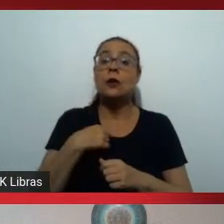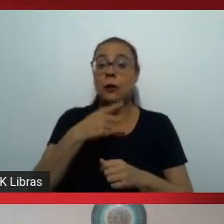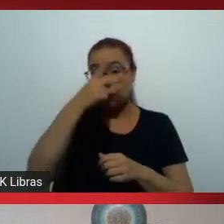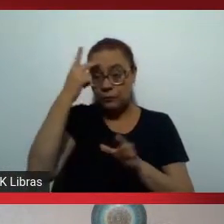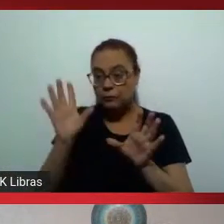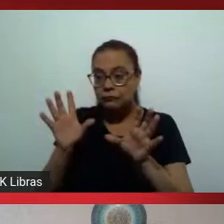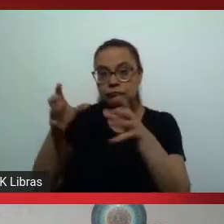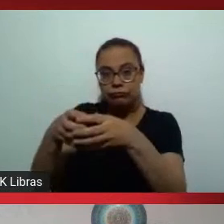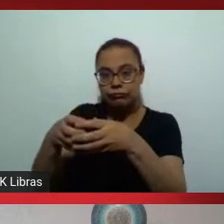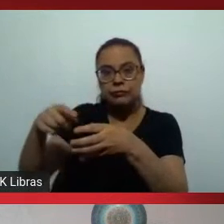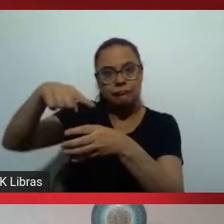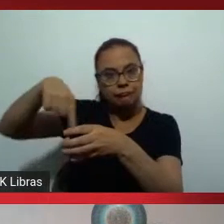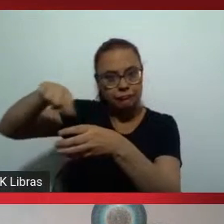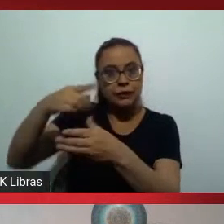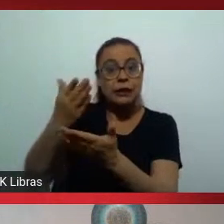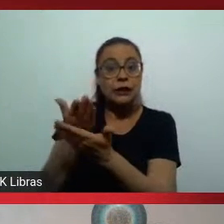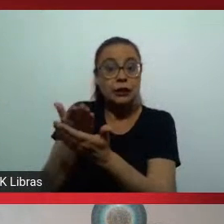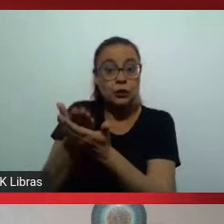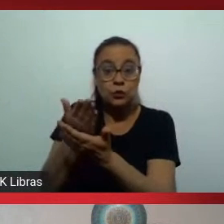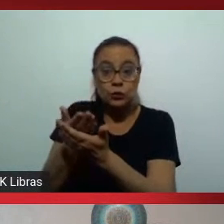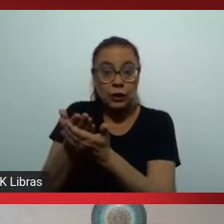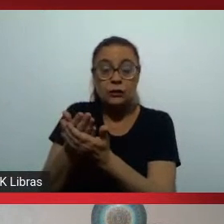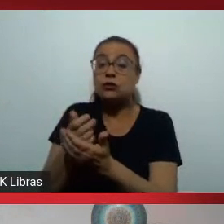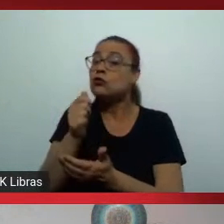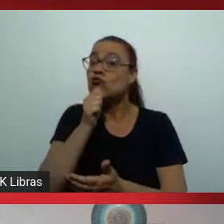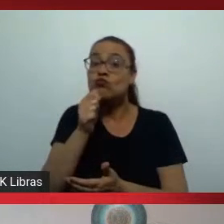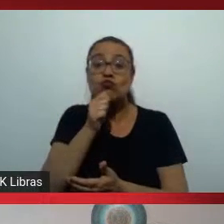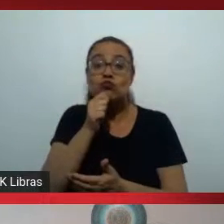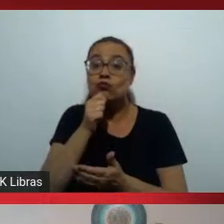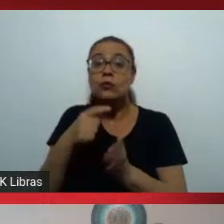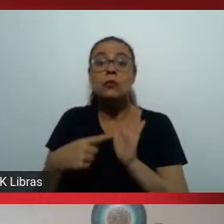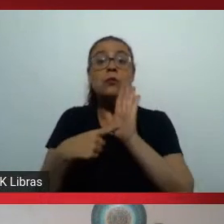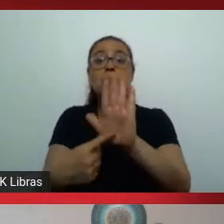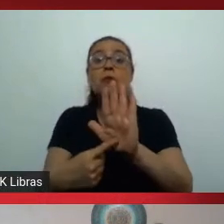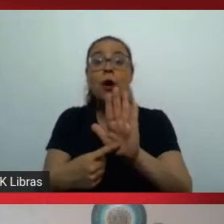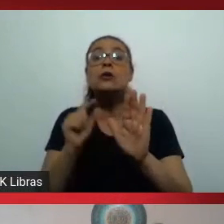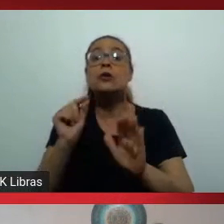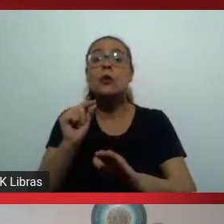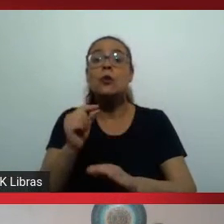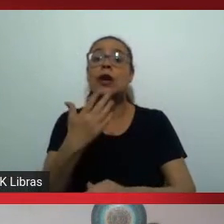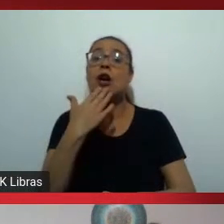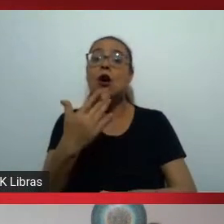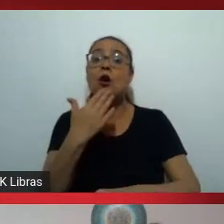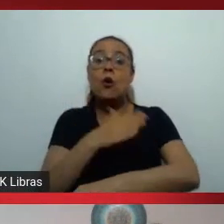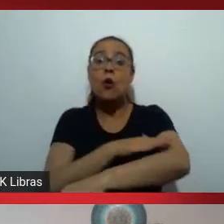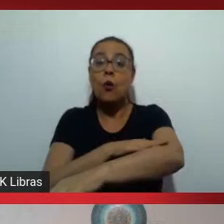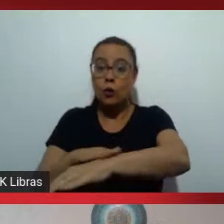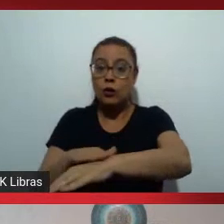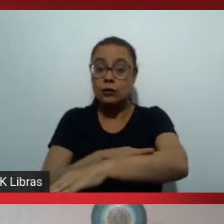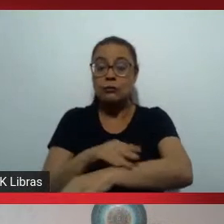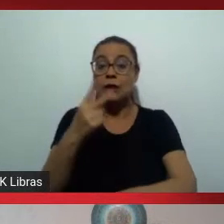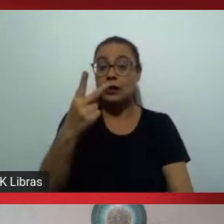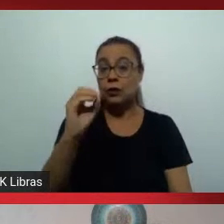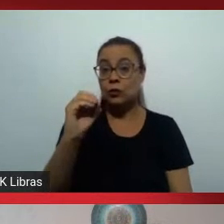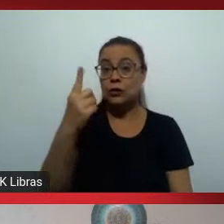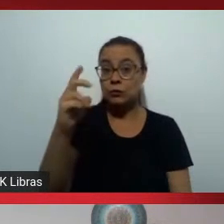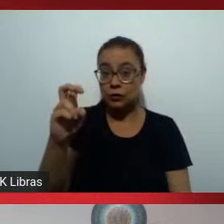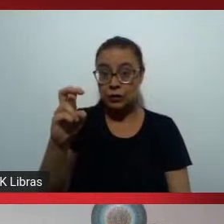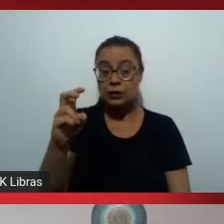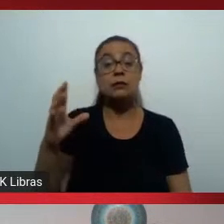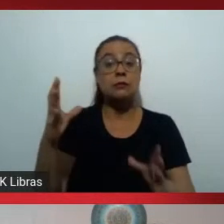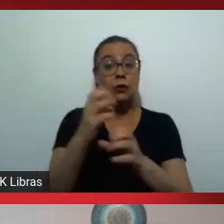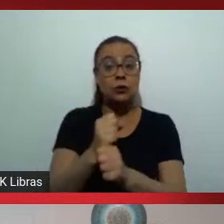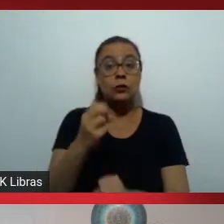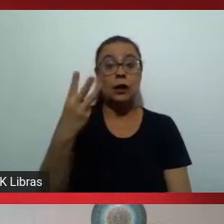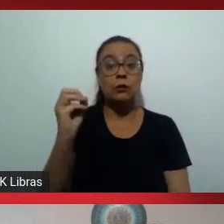que não se declaravam em nenhuma categoria racial, em 2015, ela era de 30% de um universo de aproximadamente 8